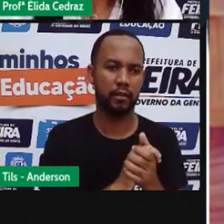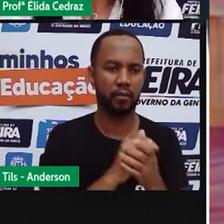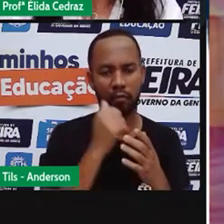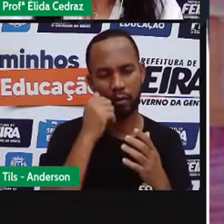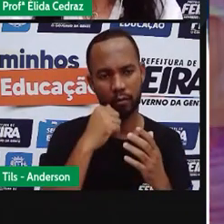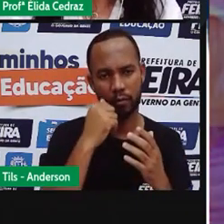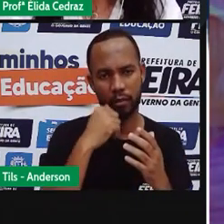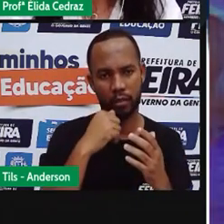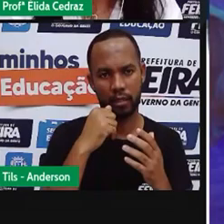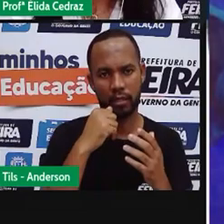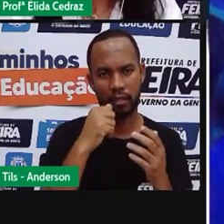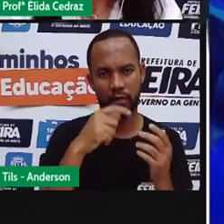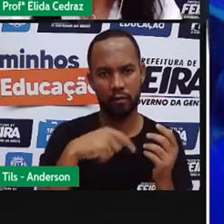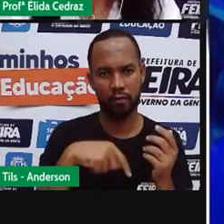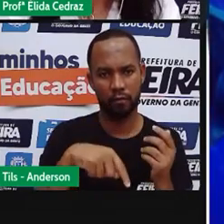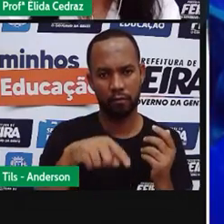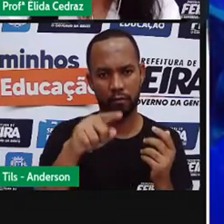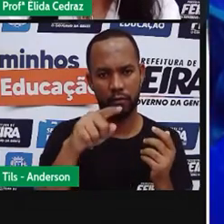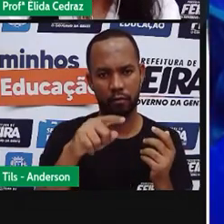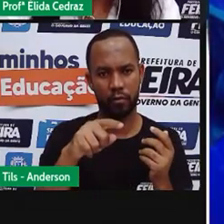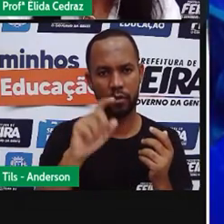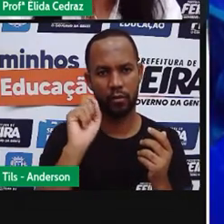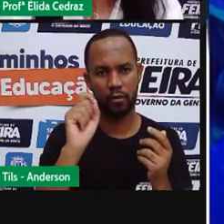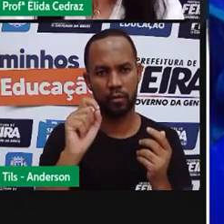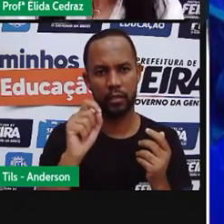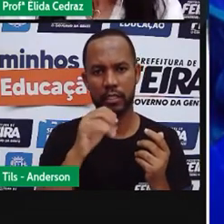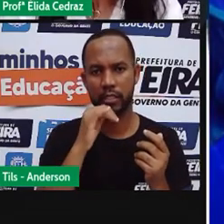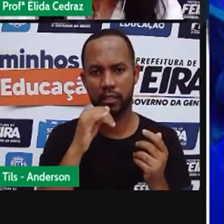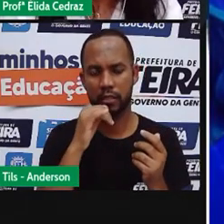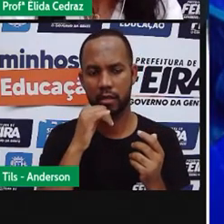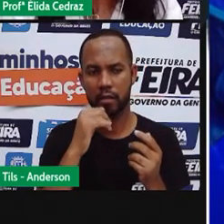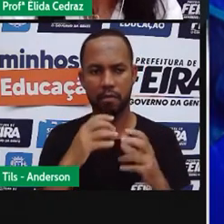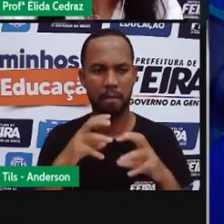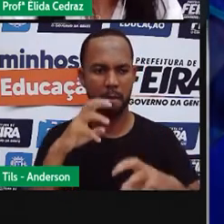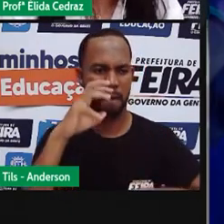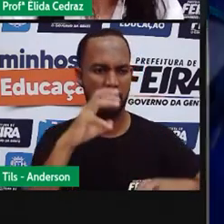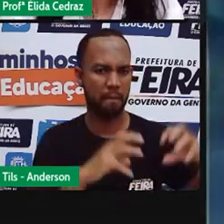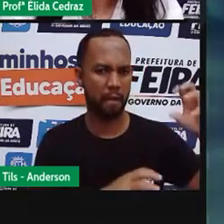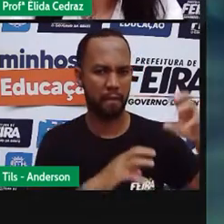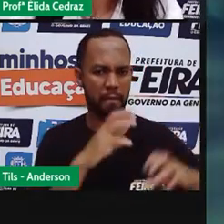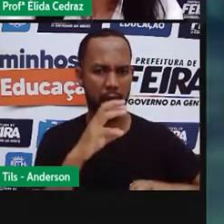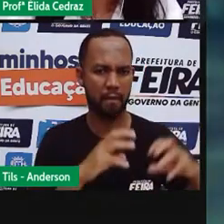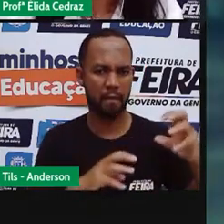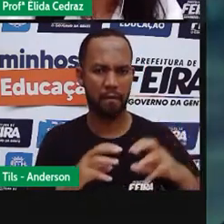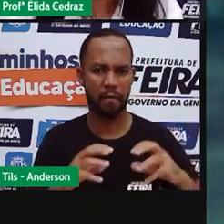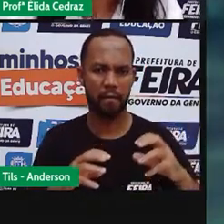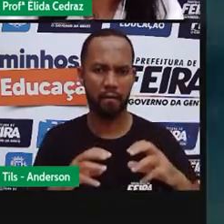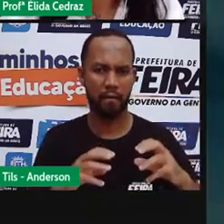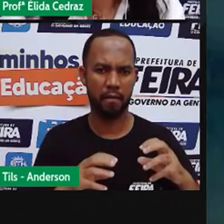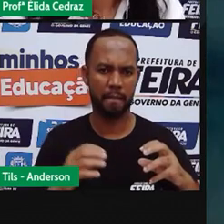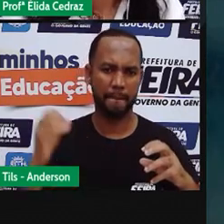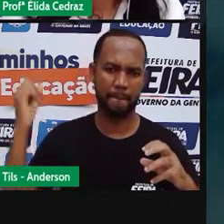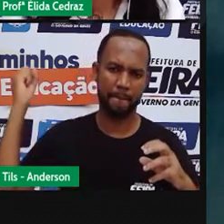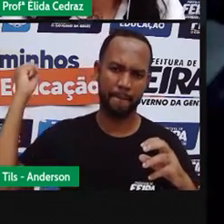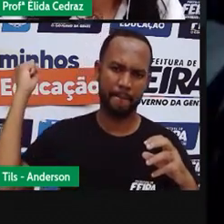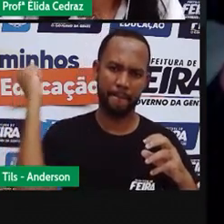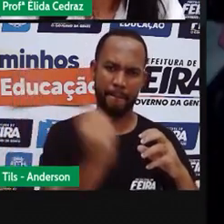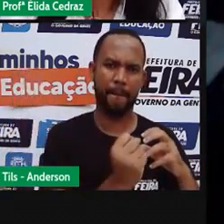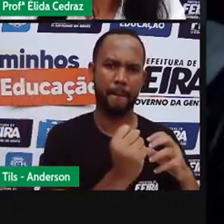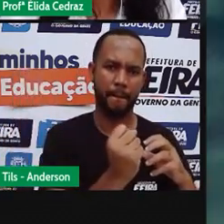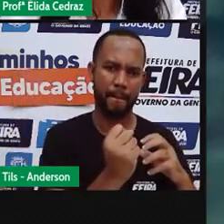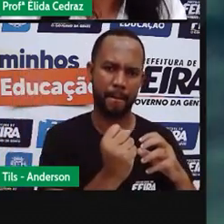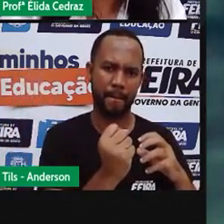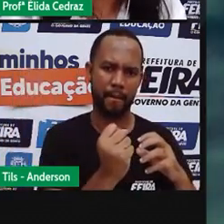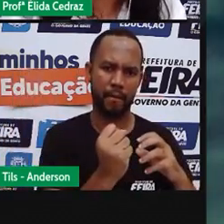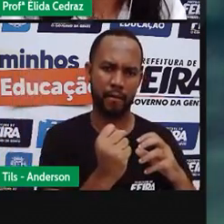Foi até o castelo e lutou com a fera. E machucou profundamente.